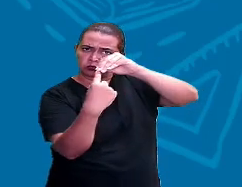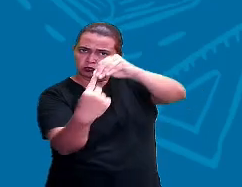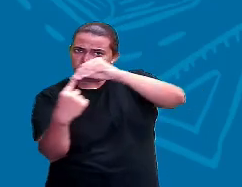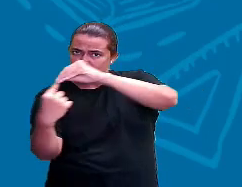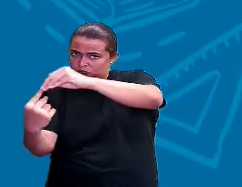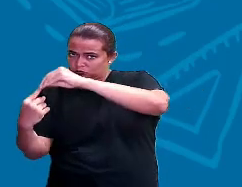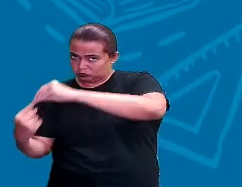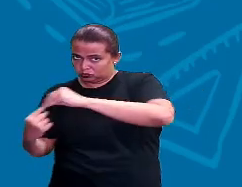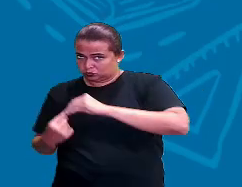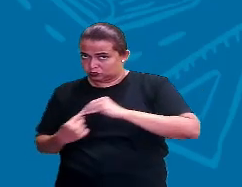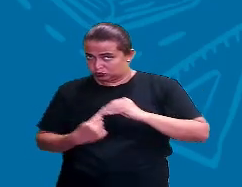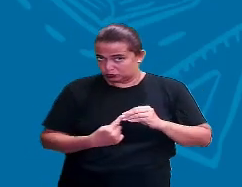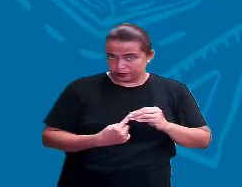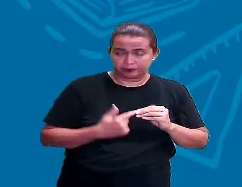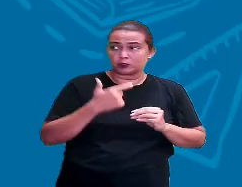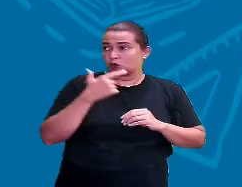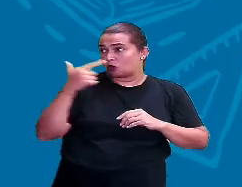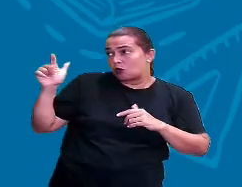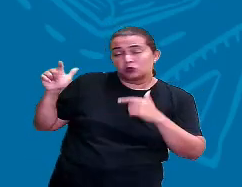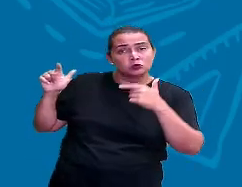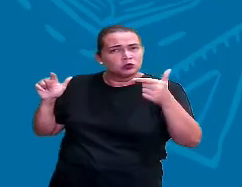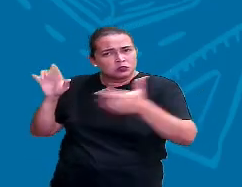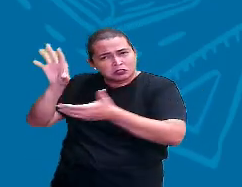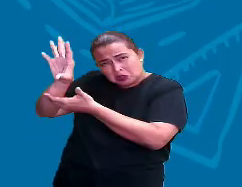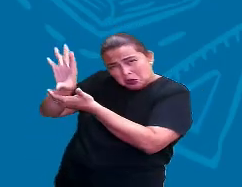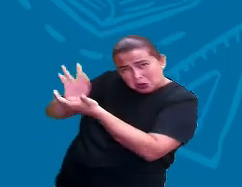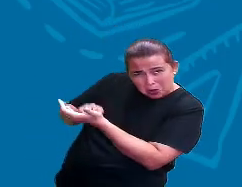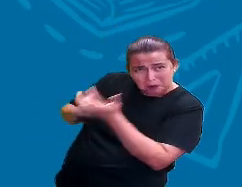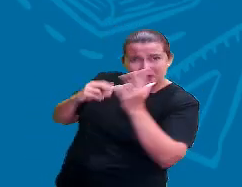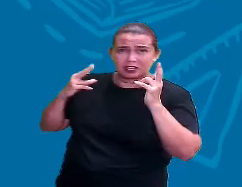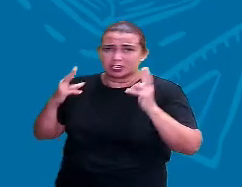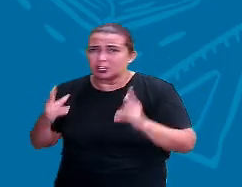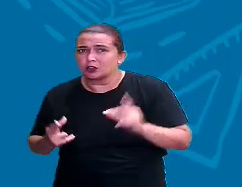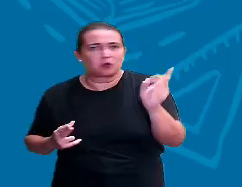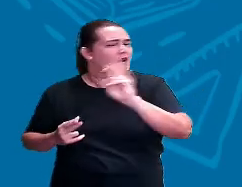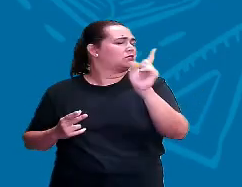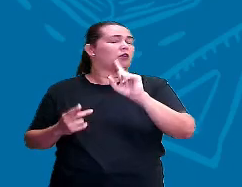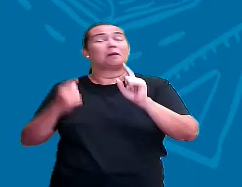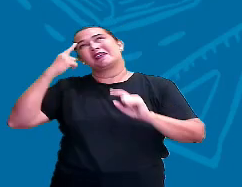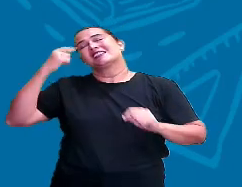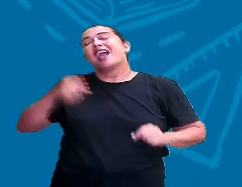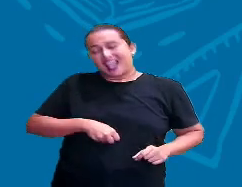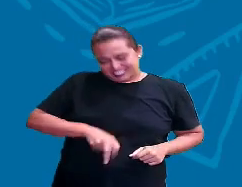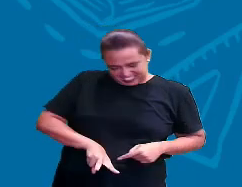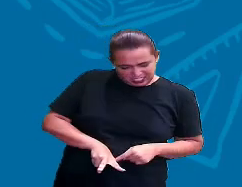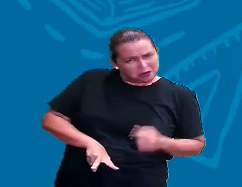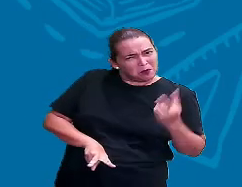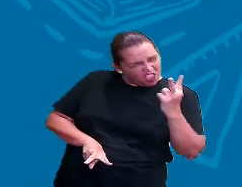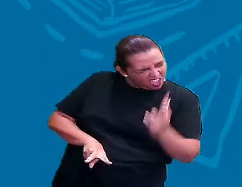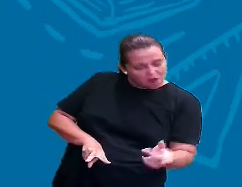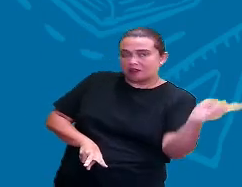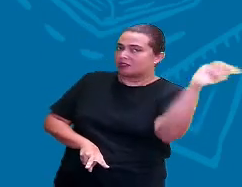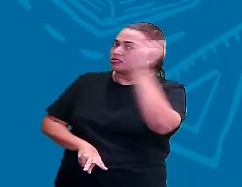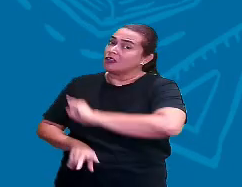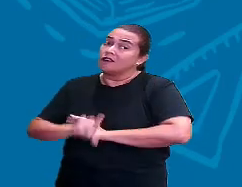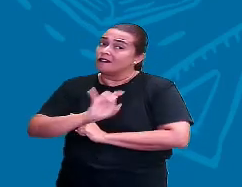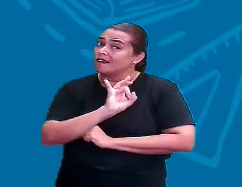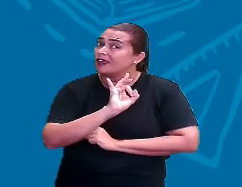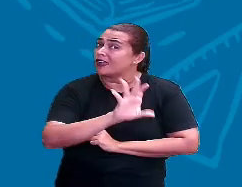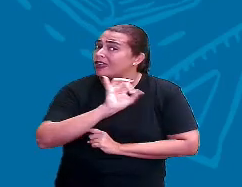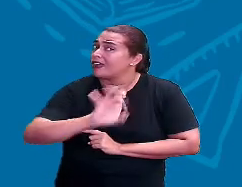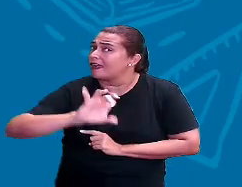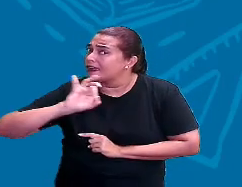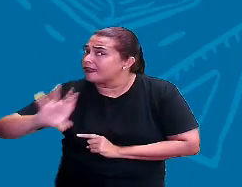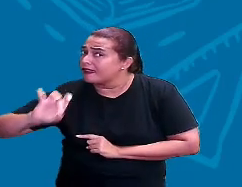Sem ter nenhuma outra cópia, nada igual no mundo. Mesmo que seja gêmeo, na verdade. E aí, por isso que cada um tem a sua